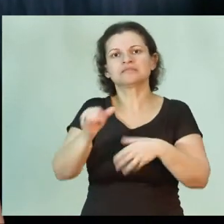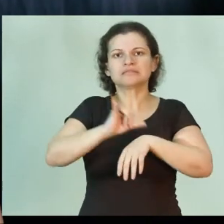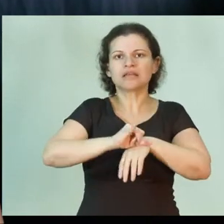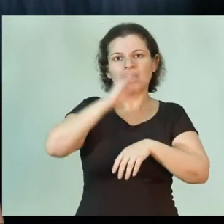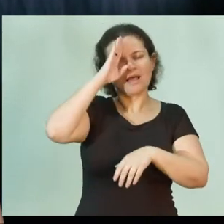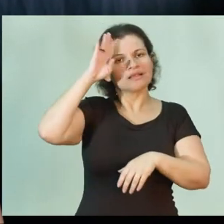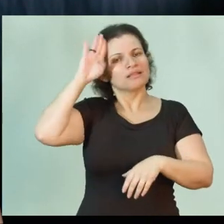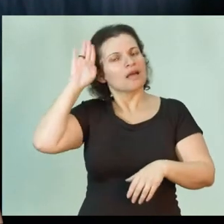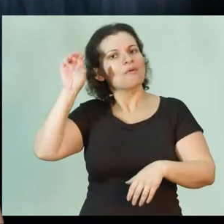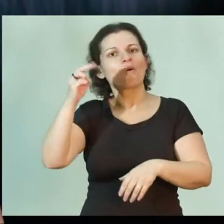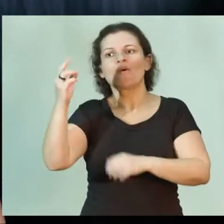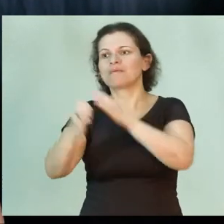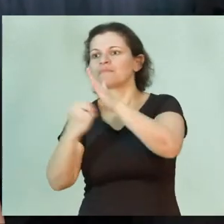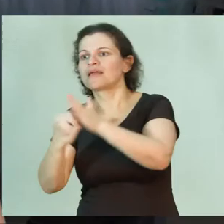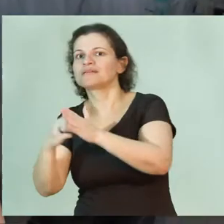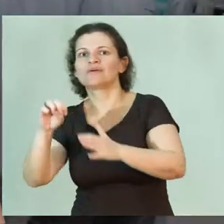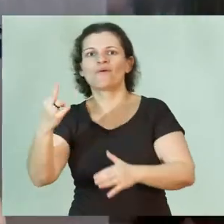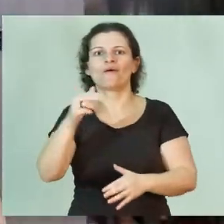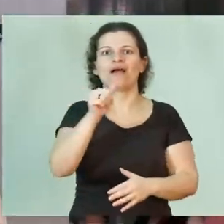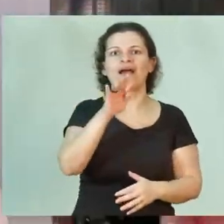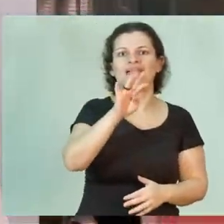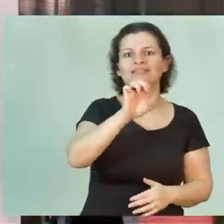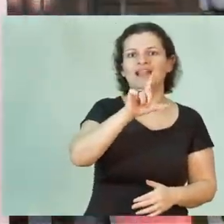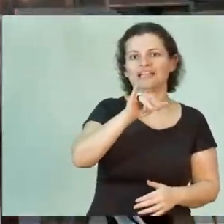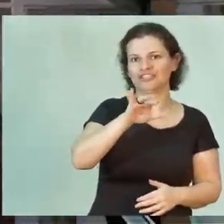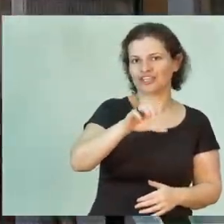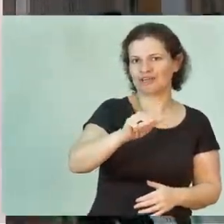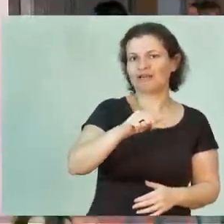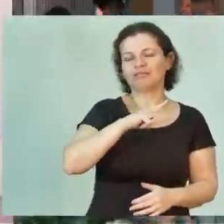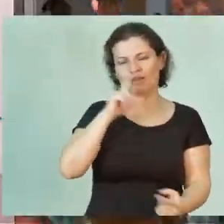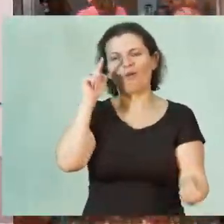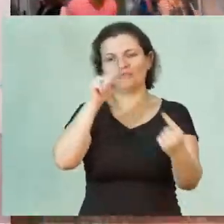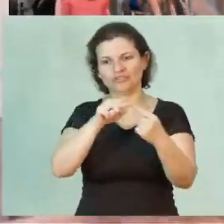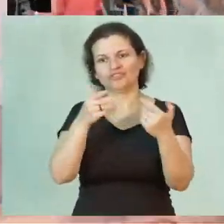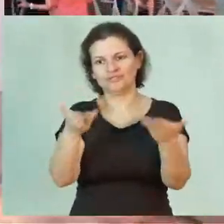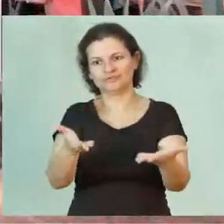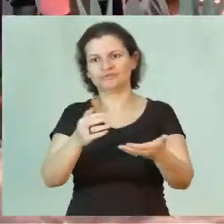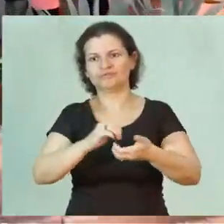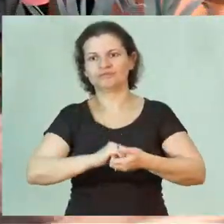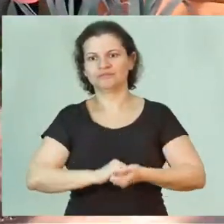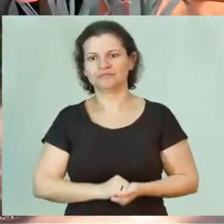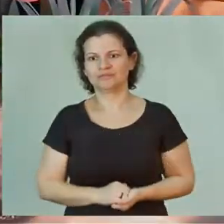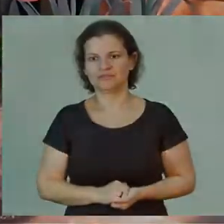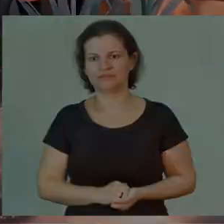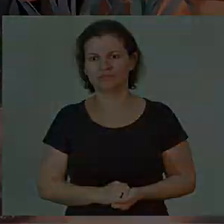no centro acadêmico, na empresa júnior, na atlética. Então, com esse objetivo.